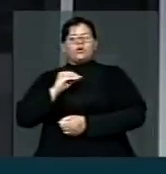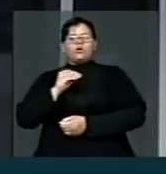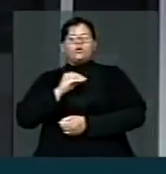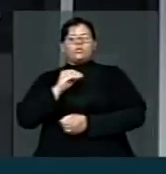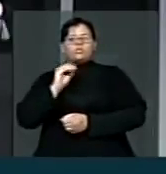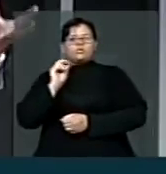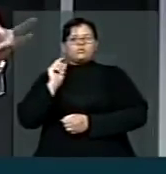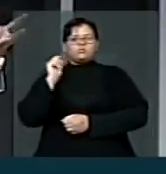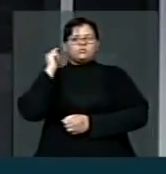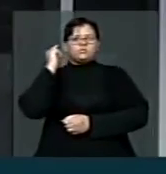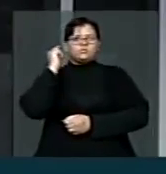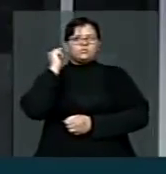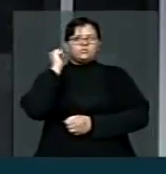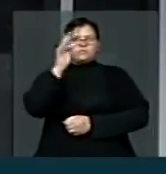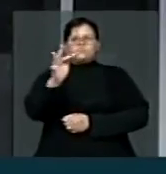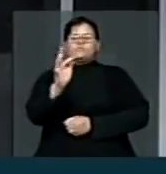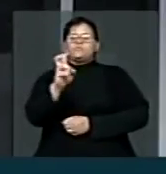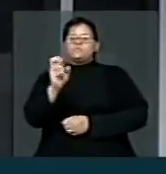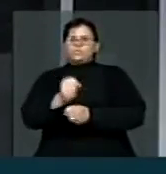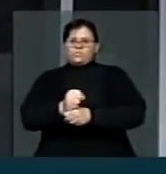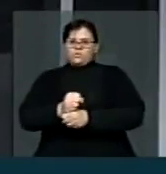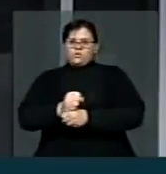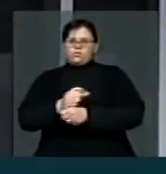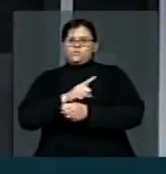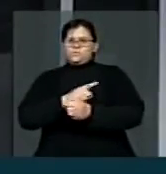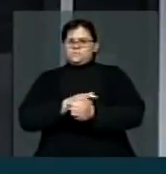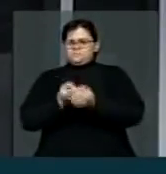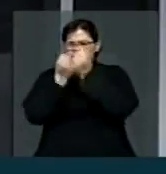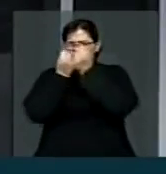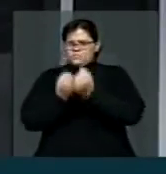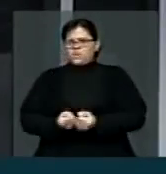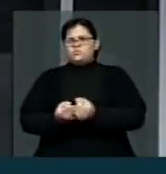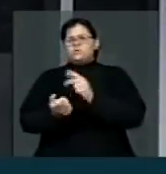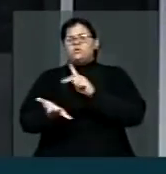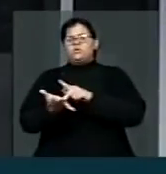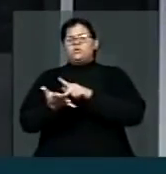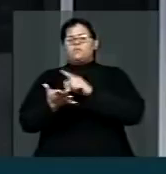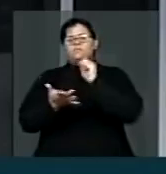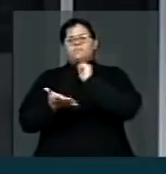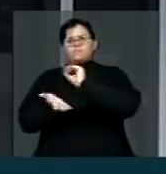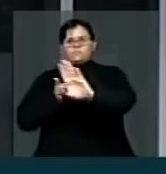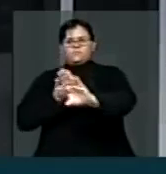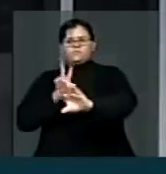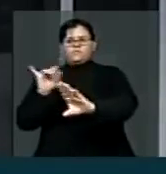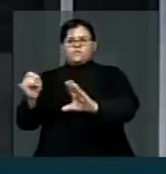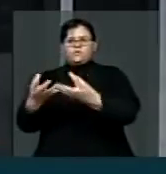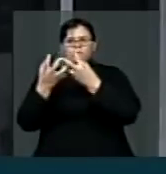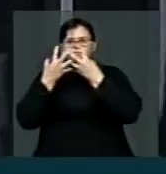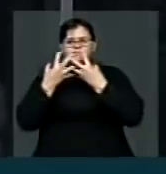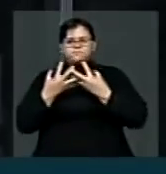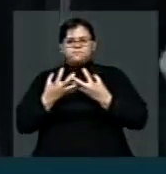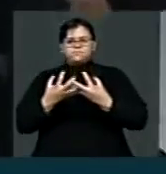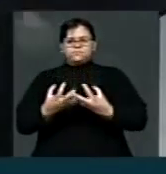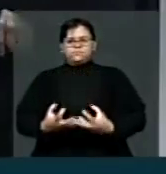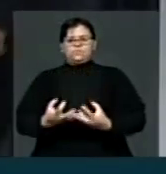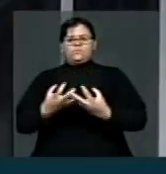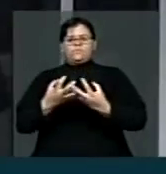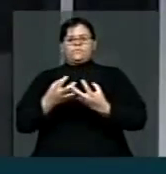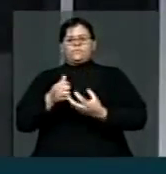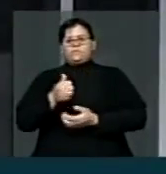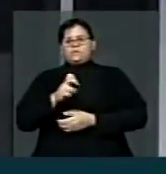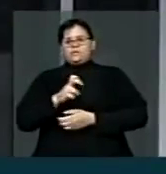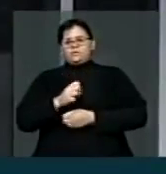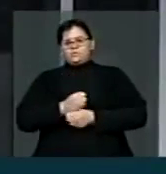nós vamos ter um pesado investimento que pode chegar nos primeiros 15 anos